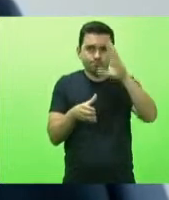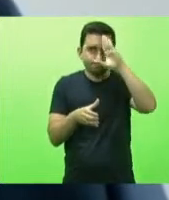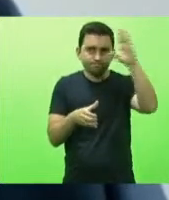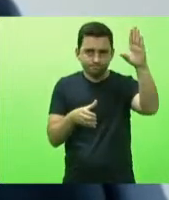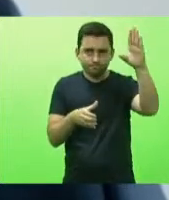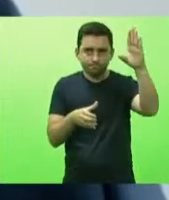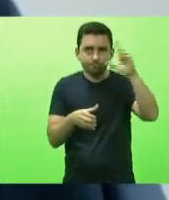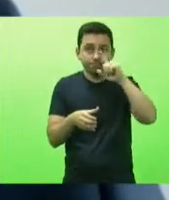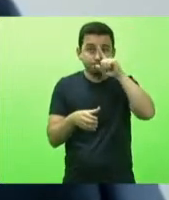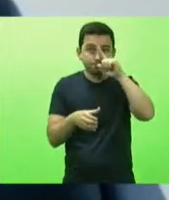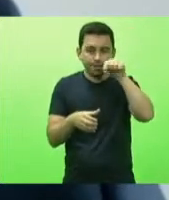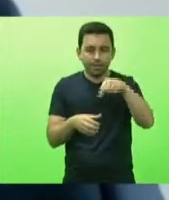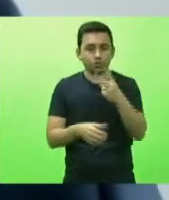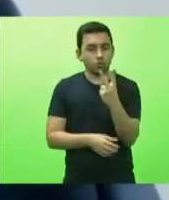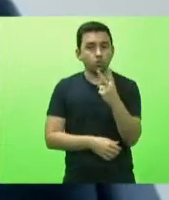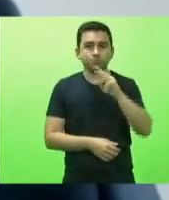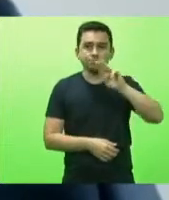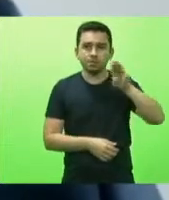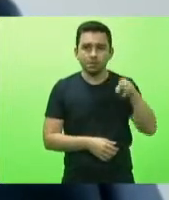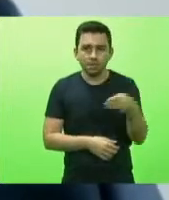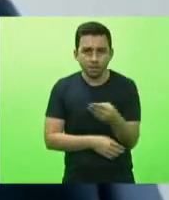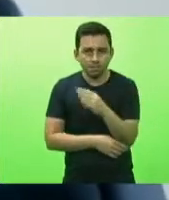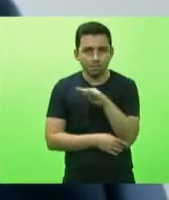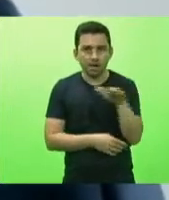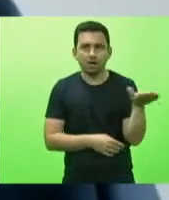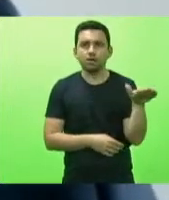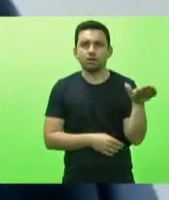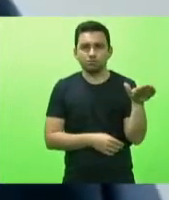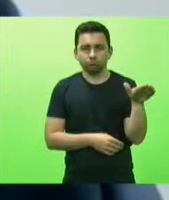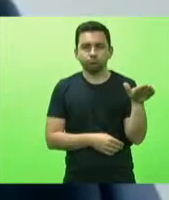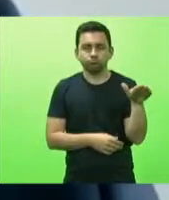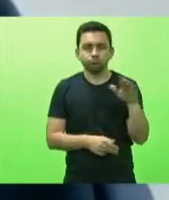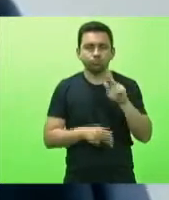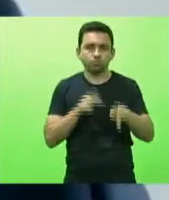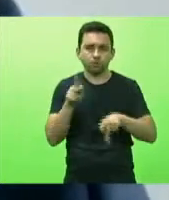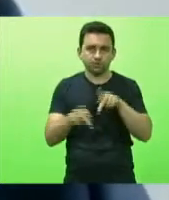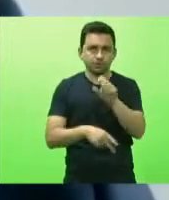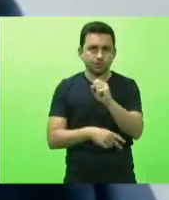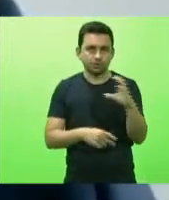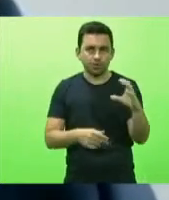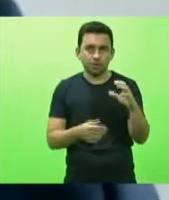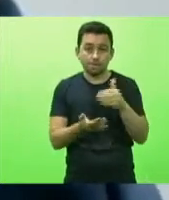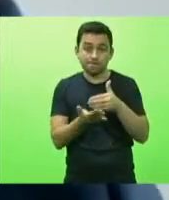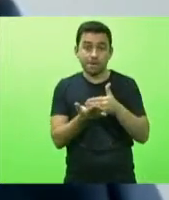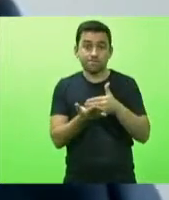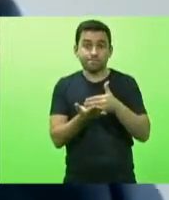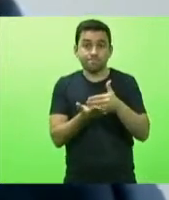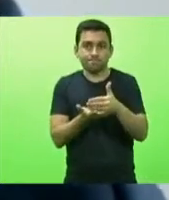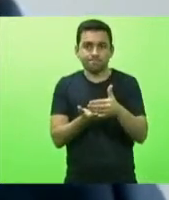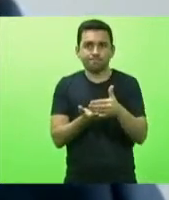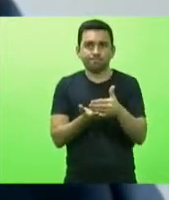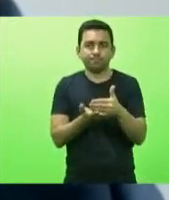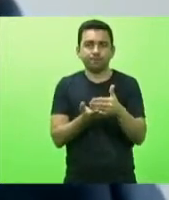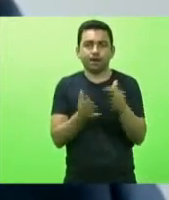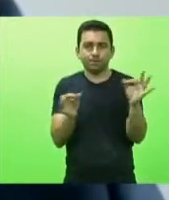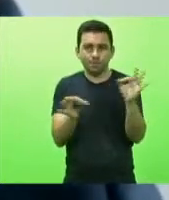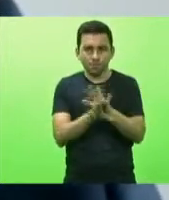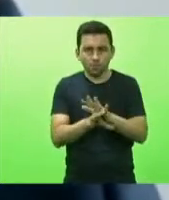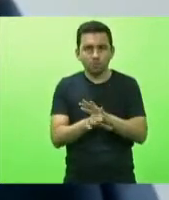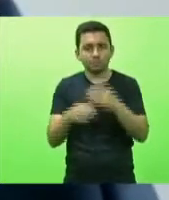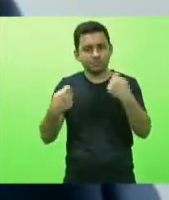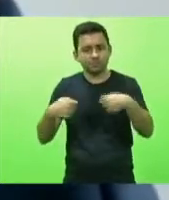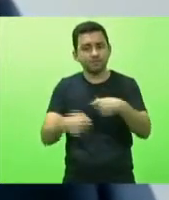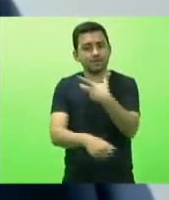dois milhões e meio mais ou menos de catarinenses cumprindo essa parte essa fase inicial nós precisaremos vacinar